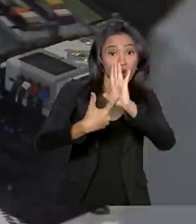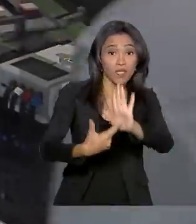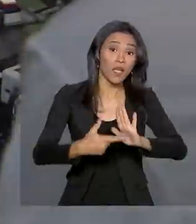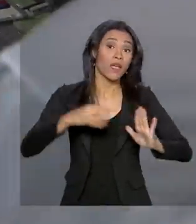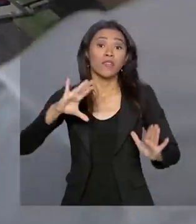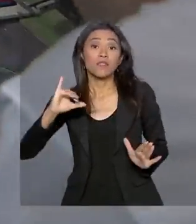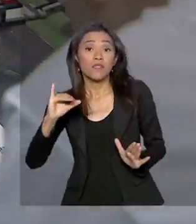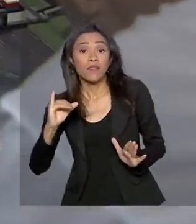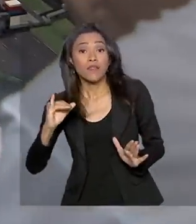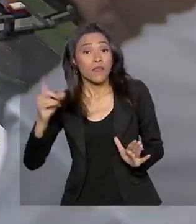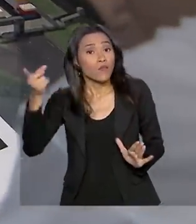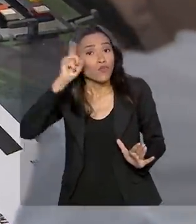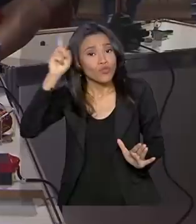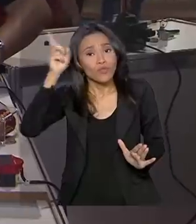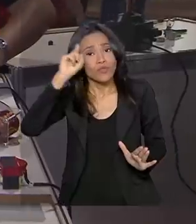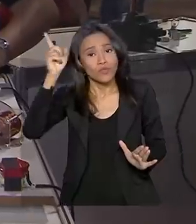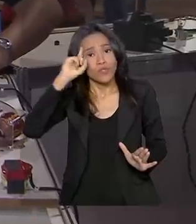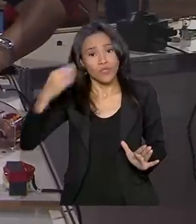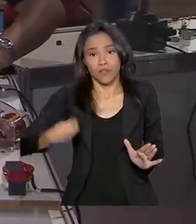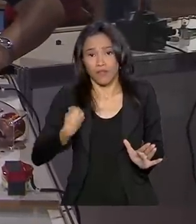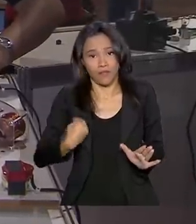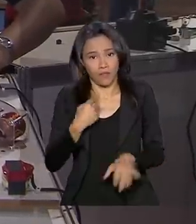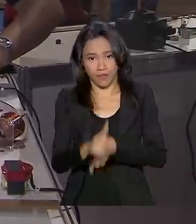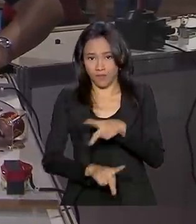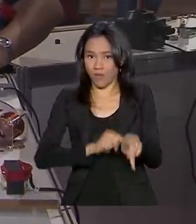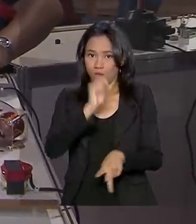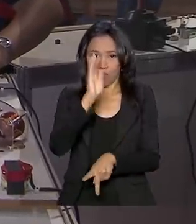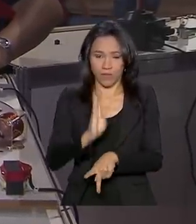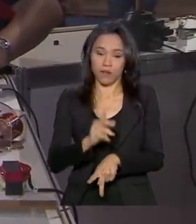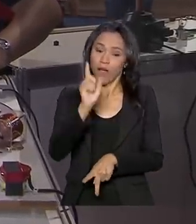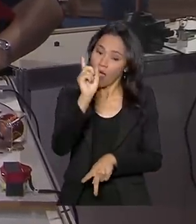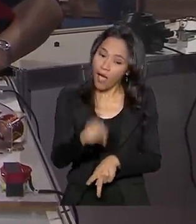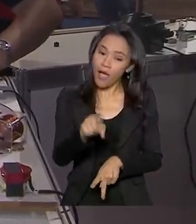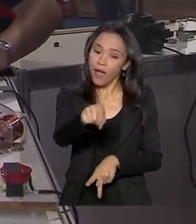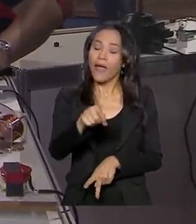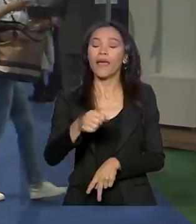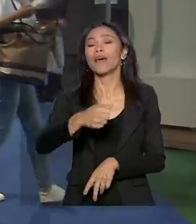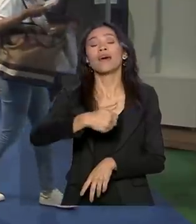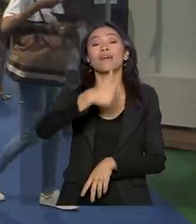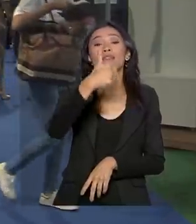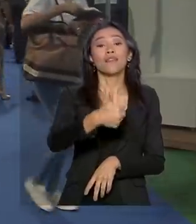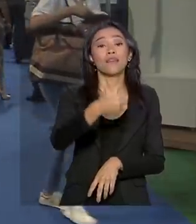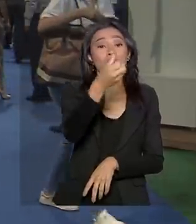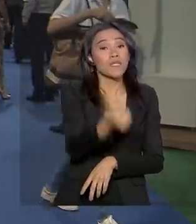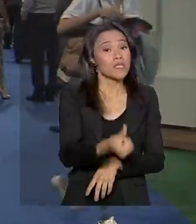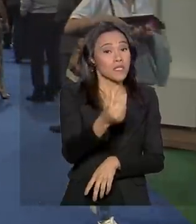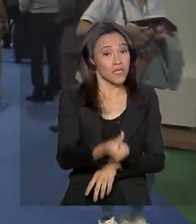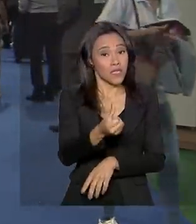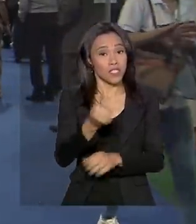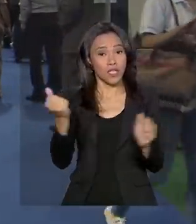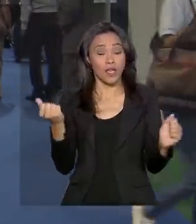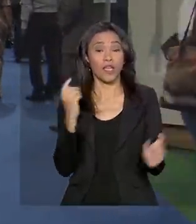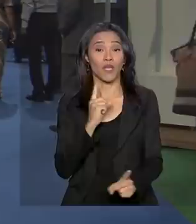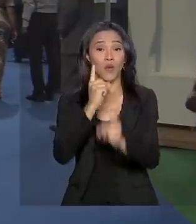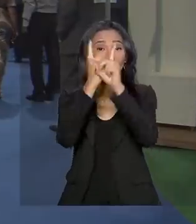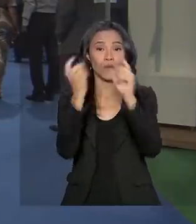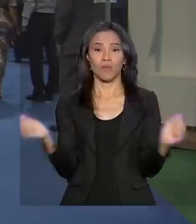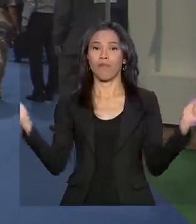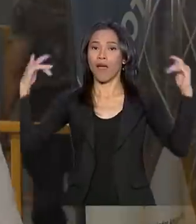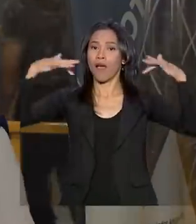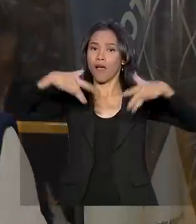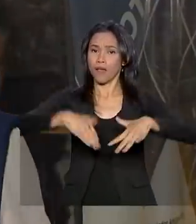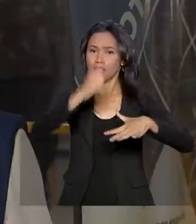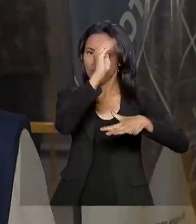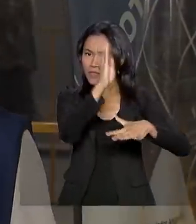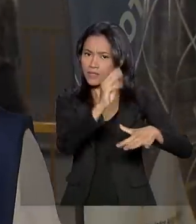parte do dia a dia do brasileiro é o objetivo da 16ª edição da Semana Nacional de Ciência e Tecnologia.